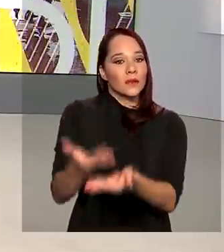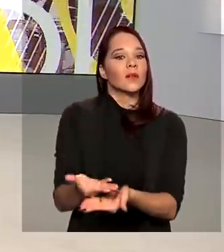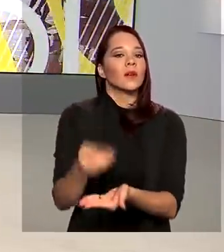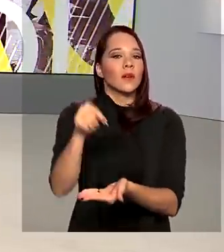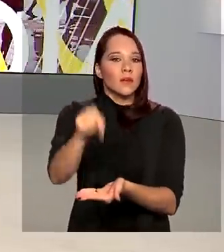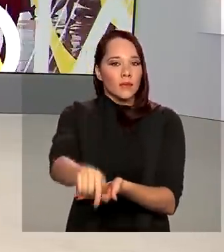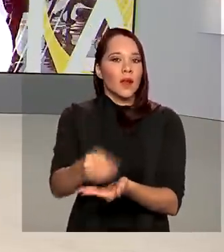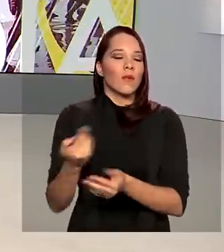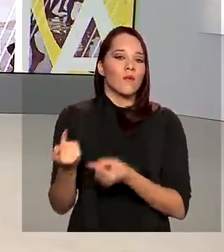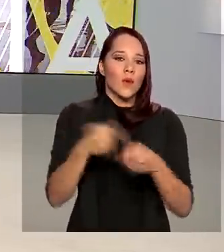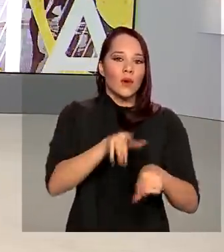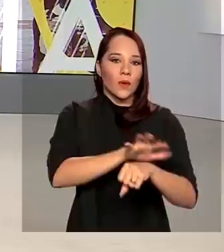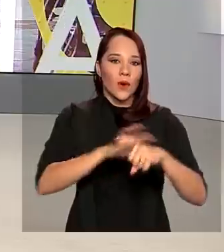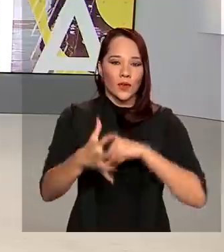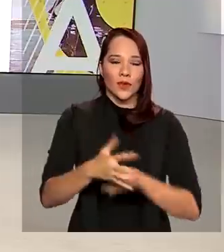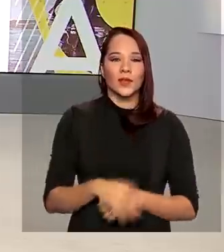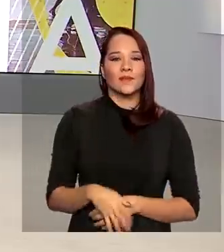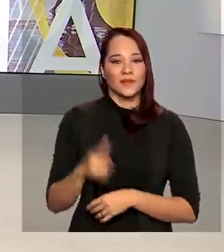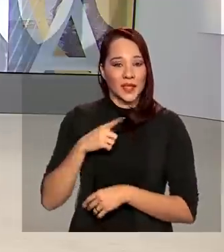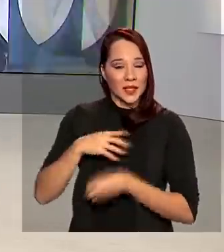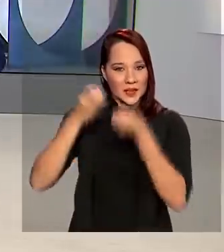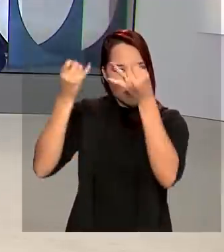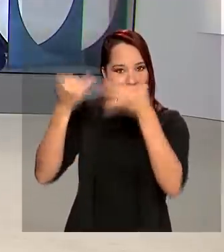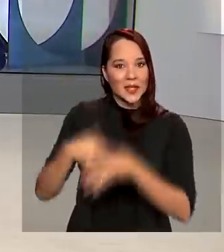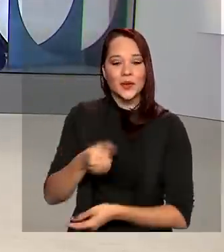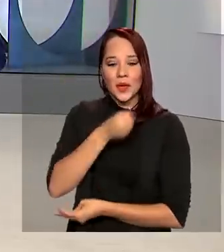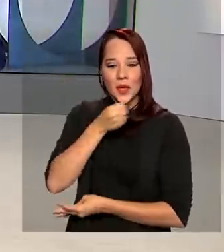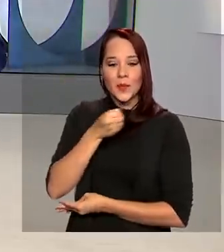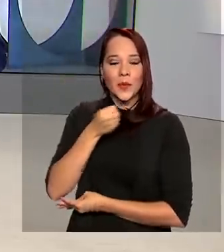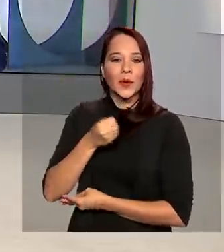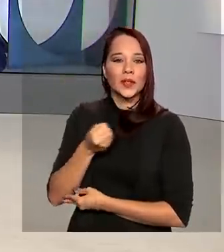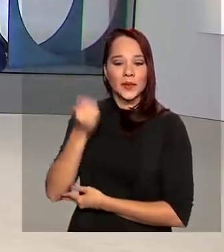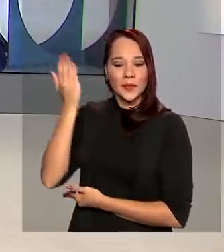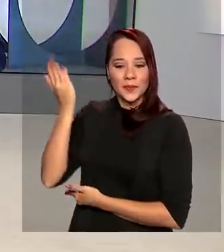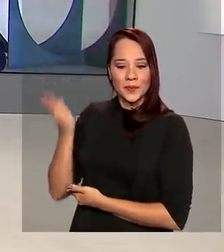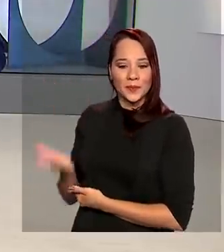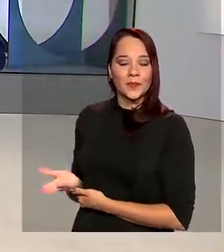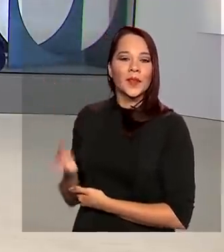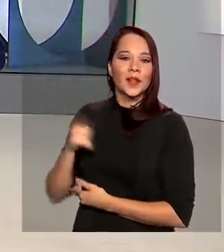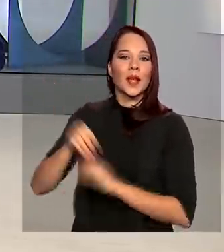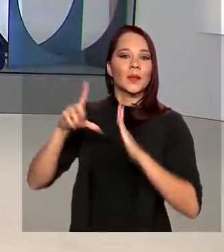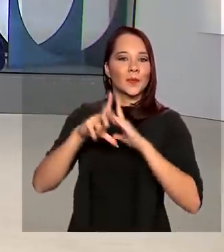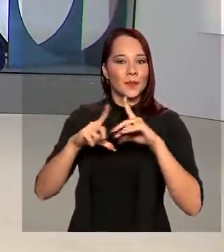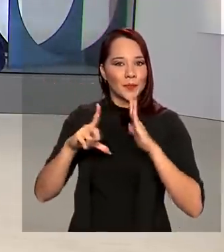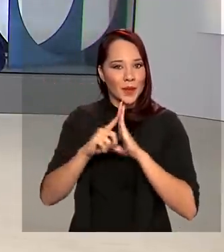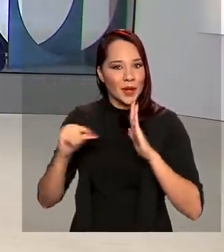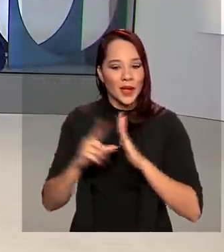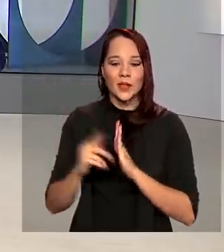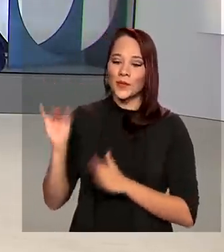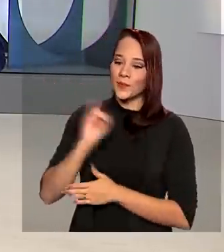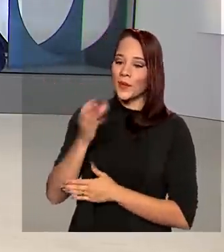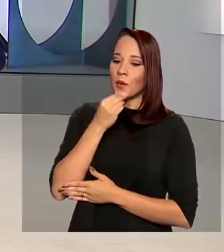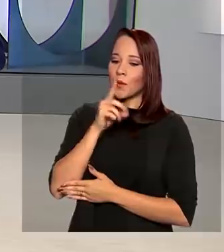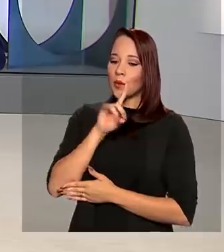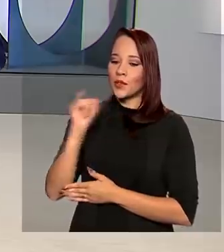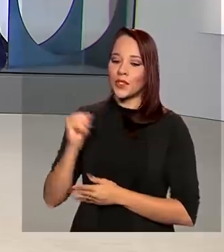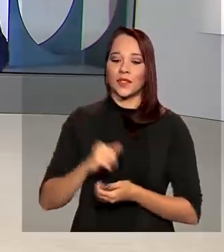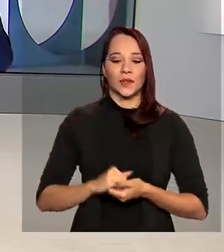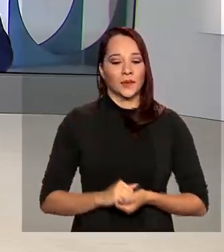pandemia de coronavírus. Quem tem as informações para a gente é o repórter Glauco de Queiroz, direto do Palácio do Planalto. Oi, Glauco, bom dia.